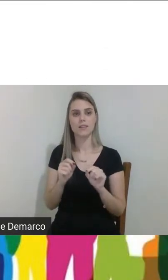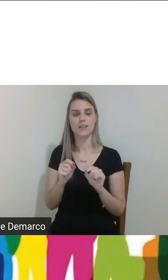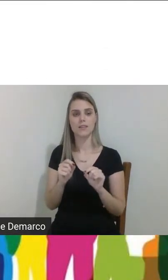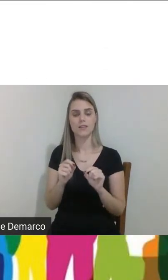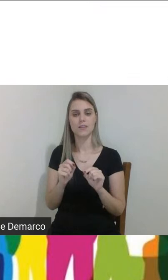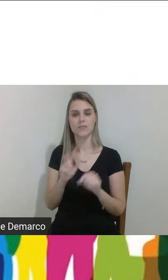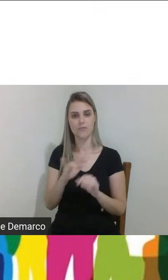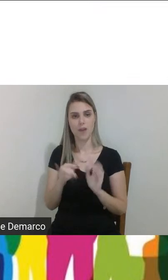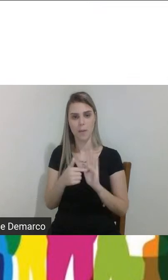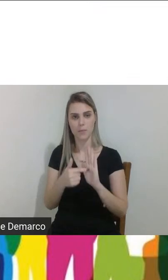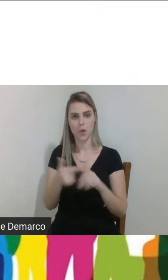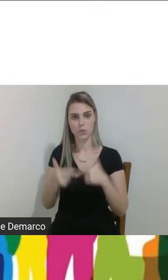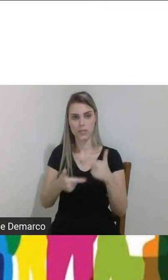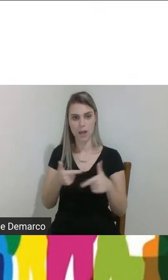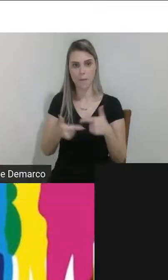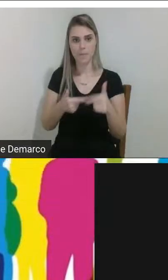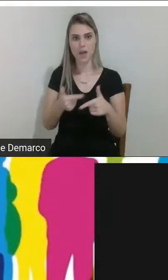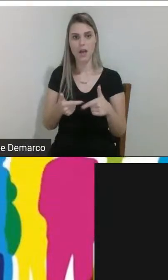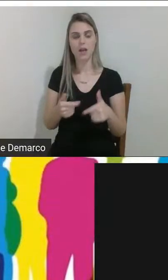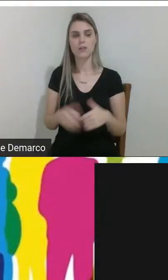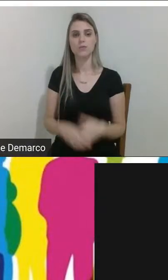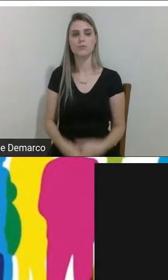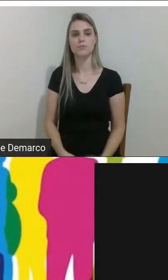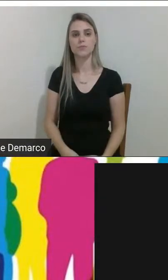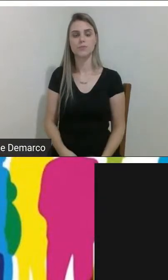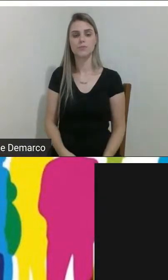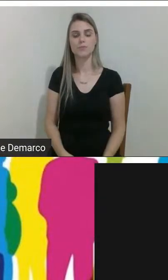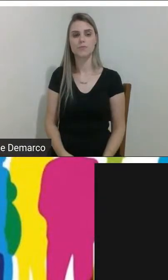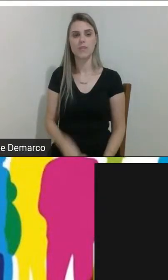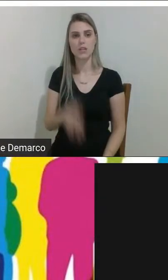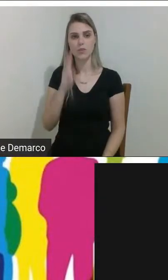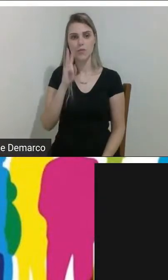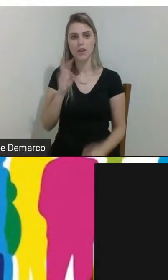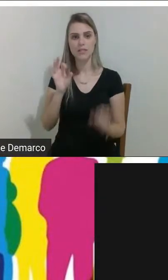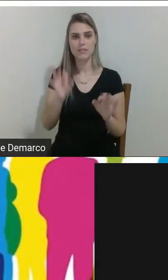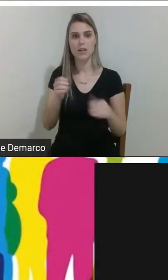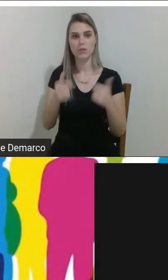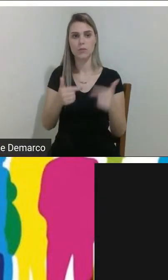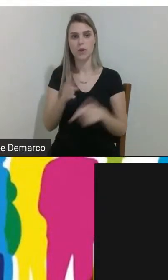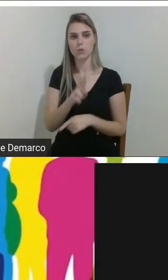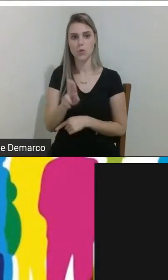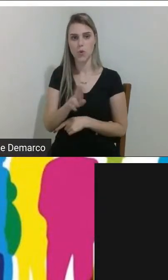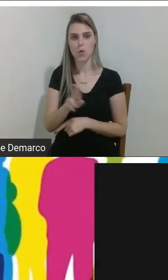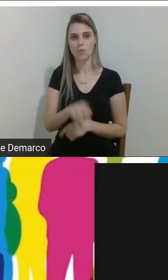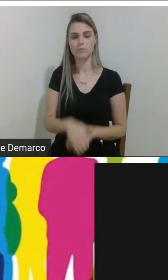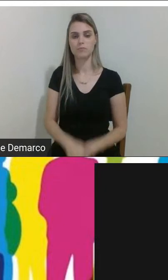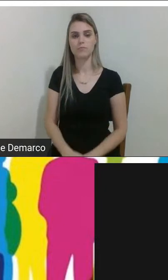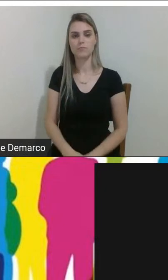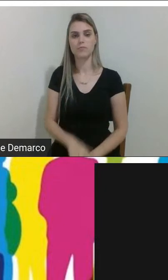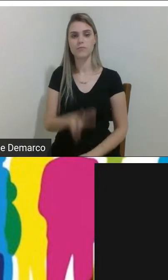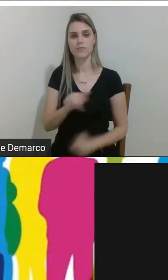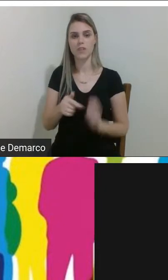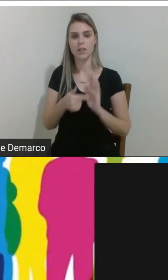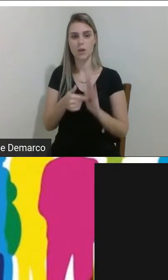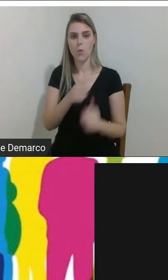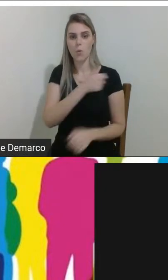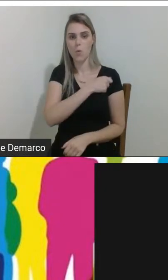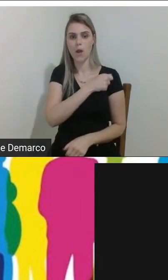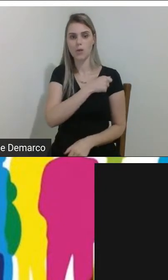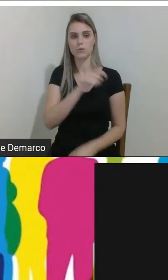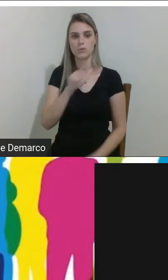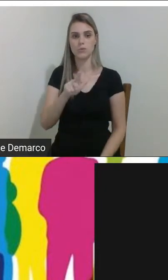o trabalho deixa eu pegar aqui certinho o nome do trabalho deles então quem vai apresentar serão os estudantes